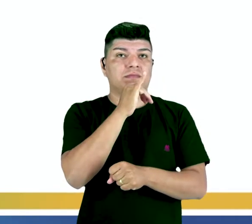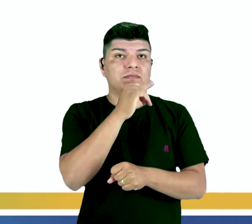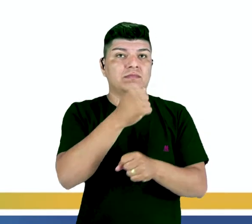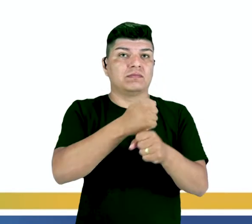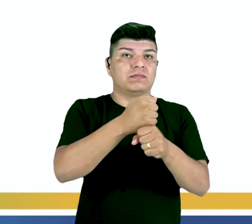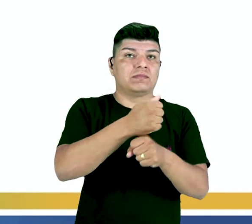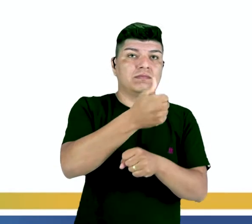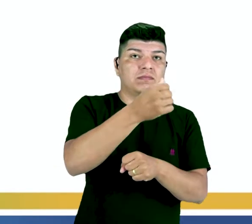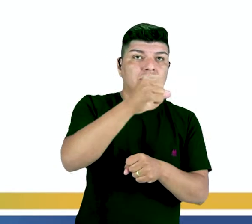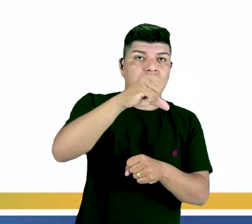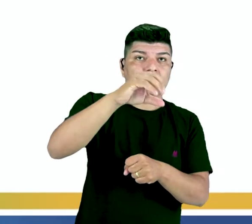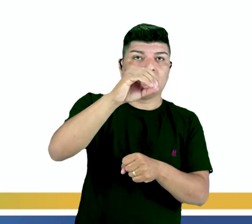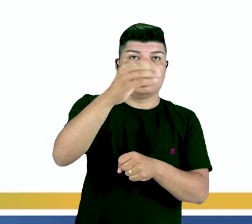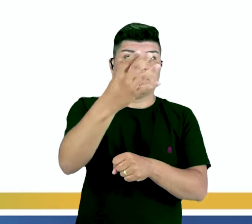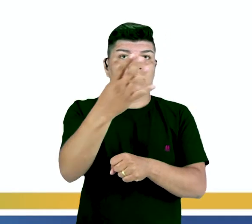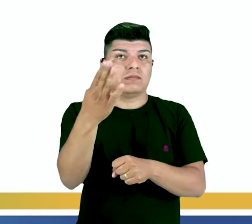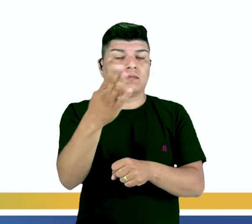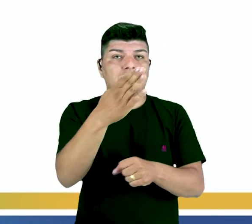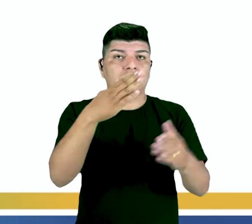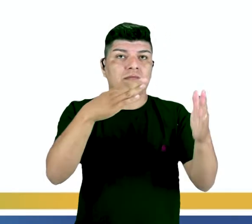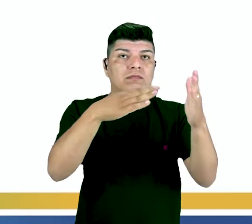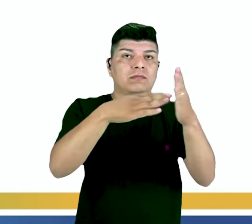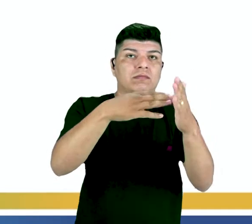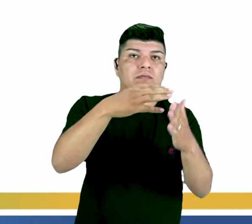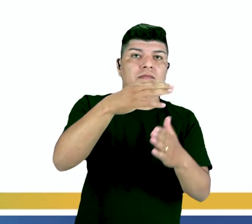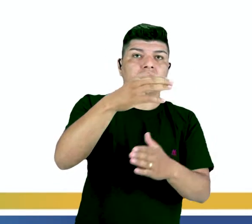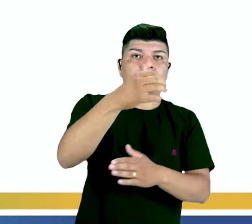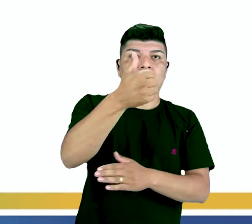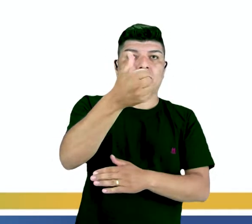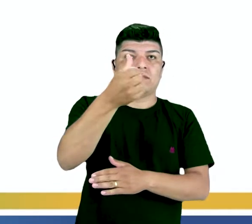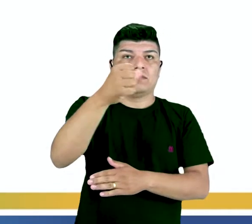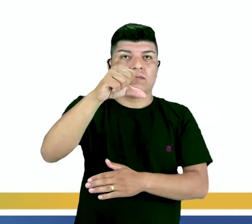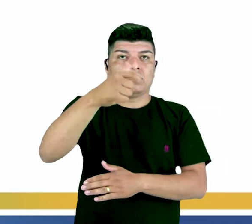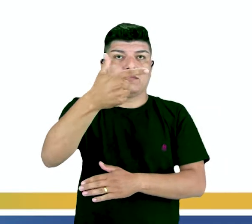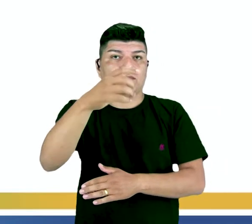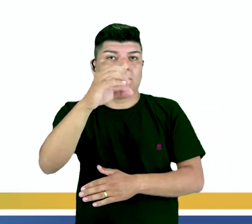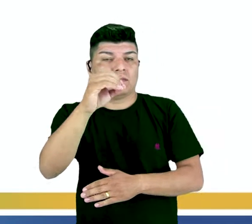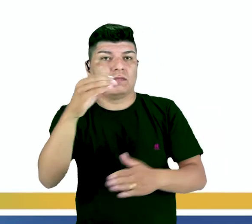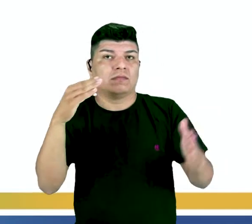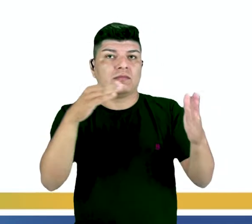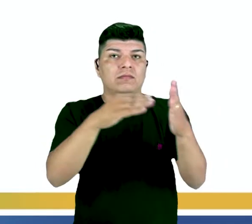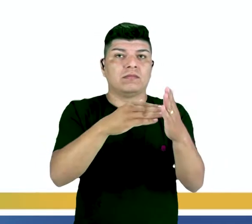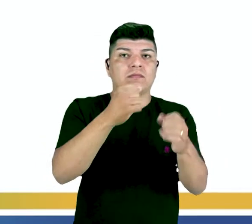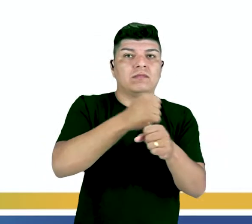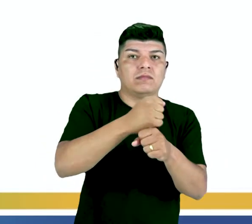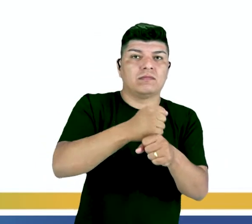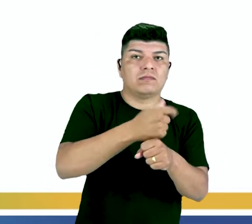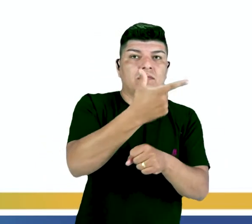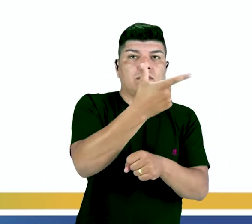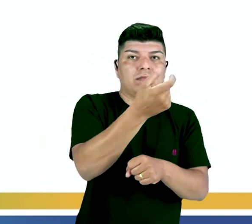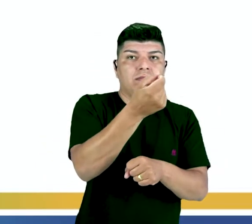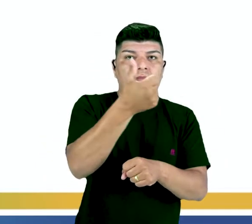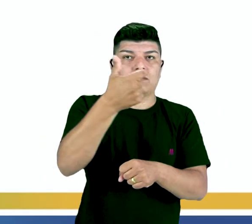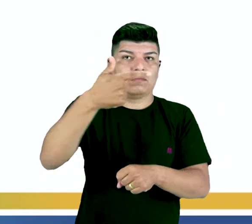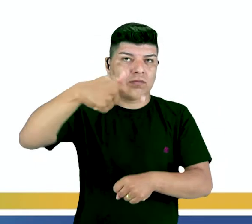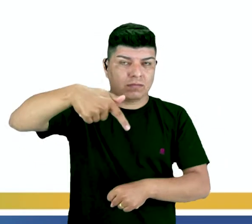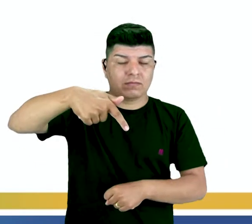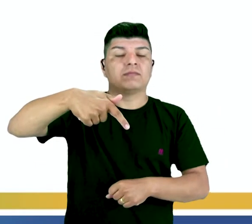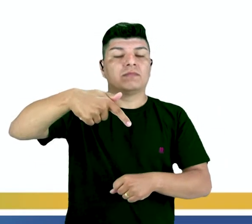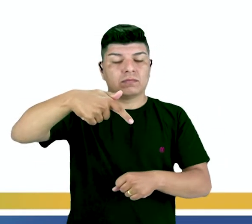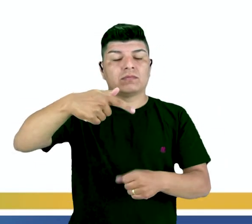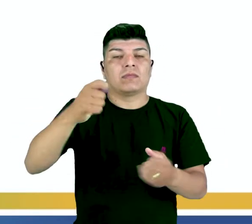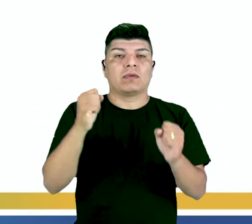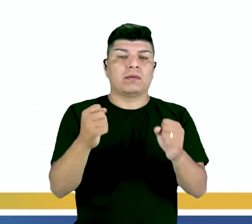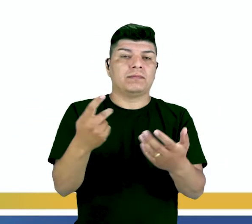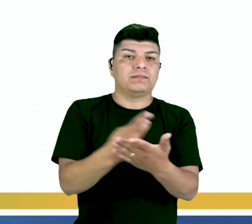depois nós temos 1920 e assim por diante até chegar em 2017. Então, nós temos uma sequência relacionada a ano que também pode